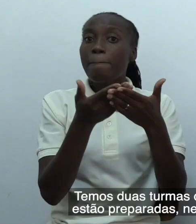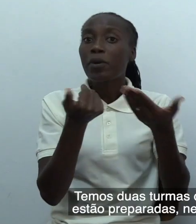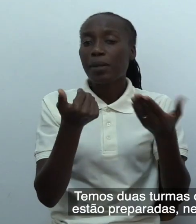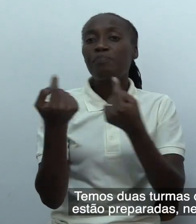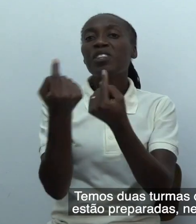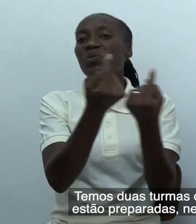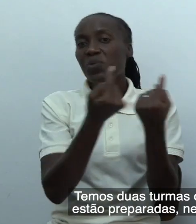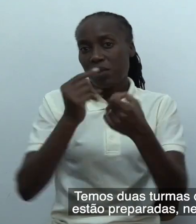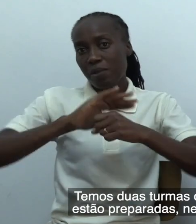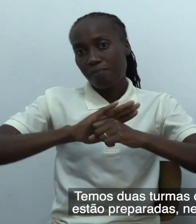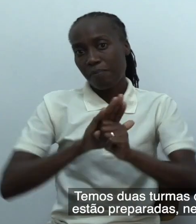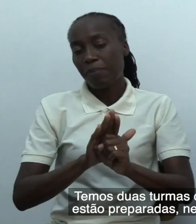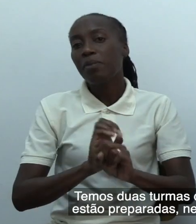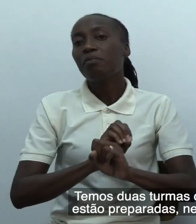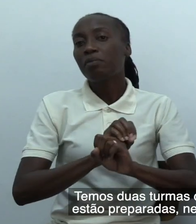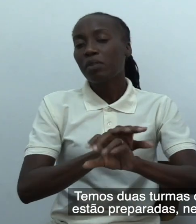por exemplo,